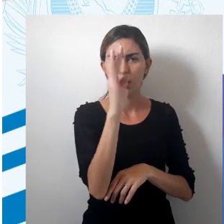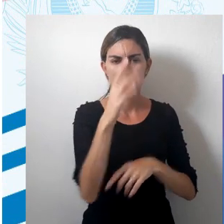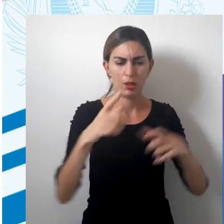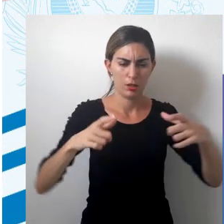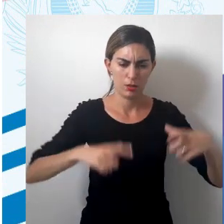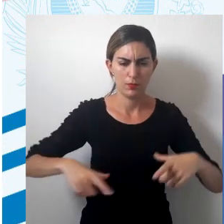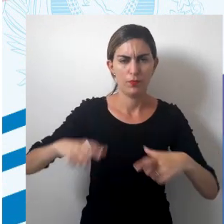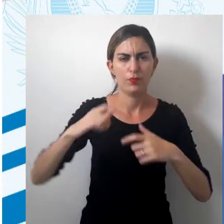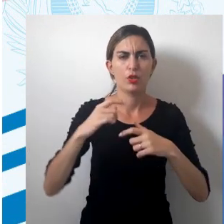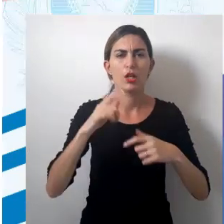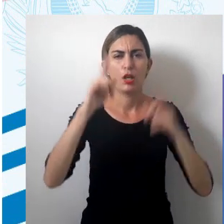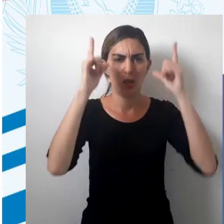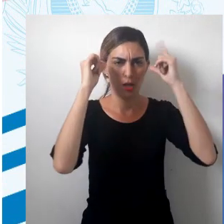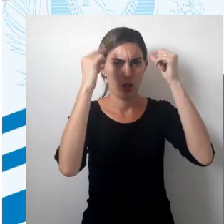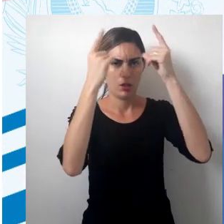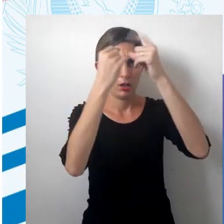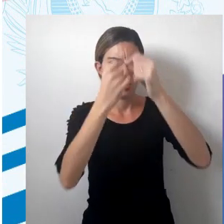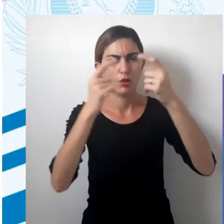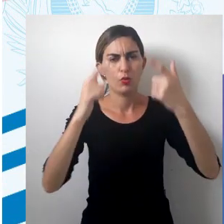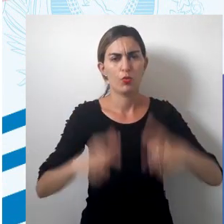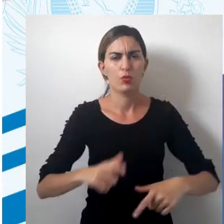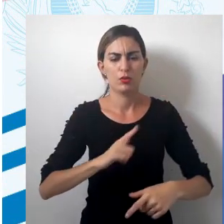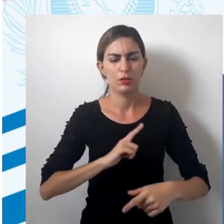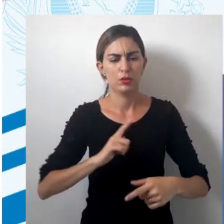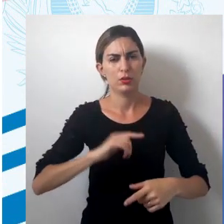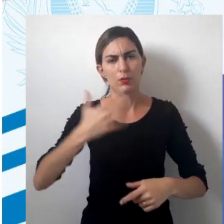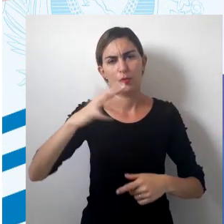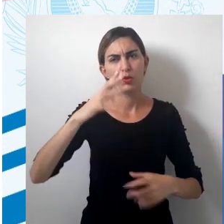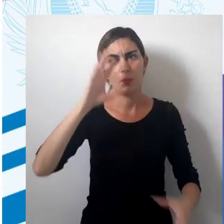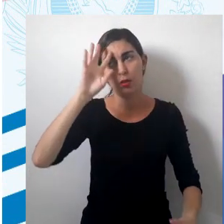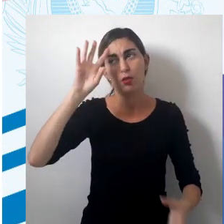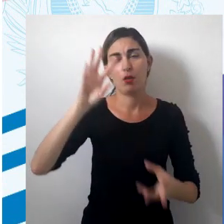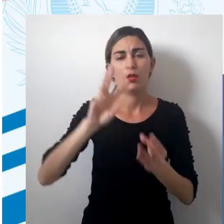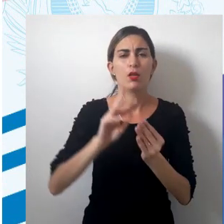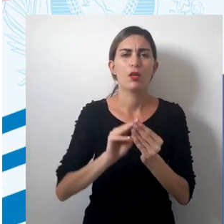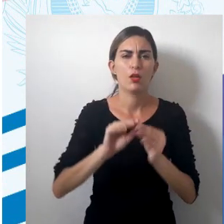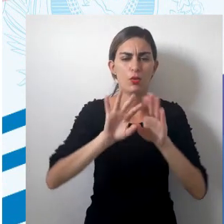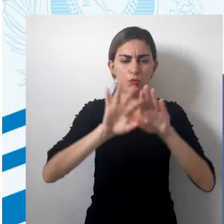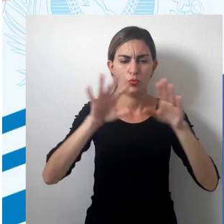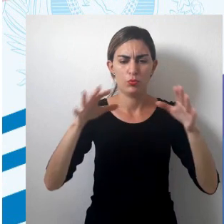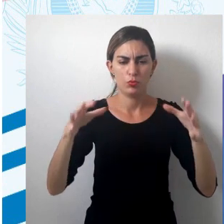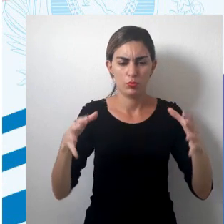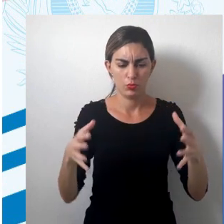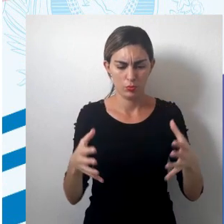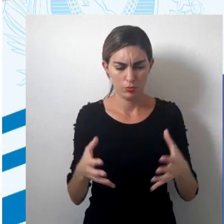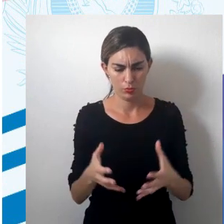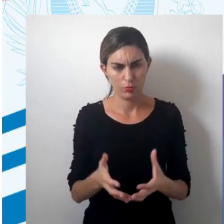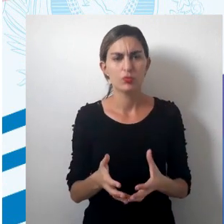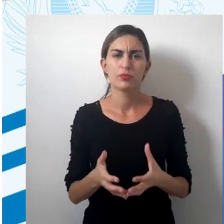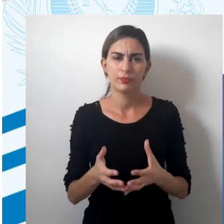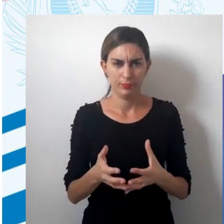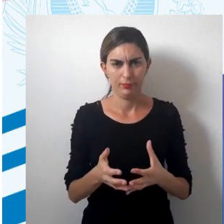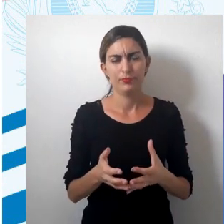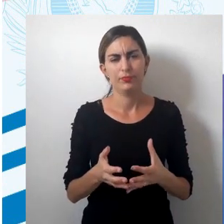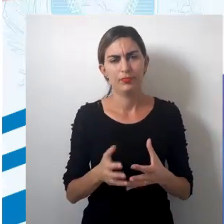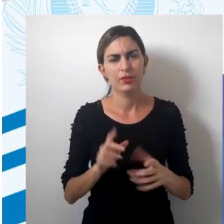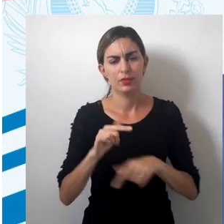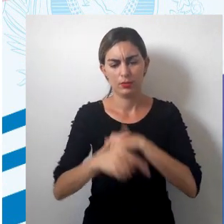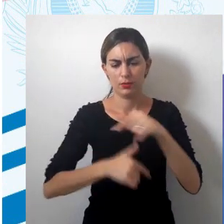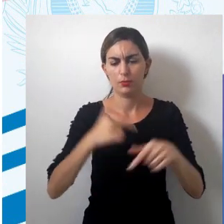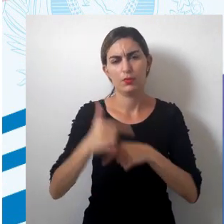né? A colaboração dos gregos, onde se tinha mais ou menos uma noção da esfericidade, né? Da superfície.